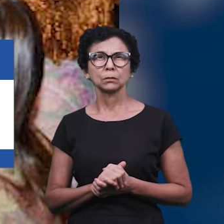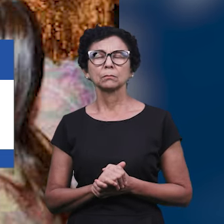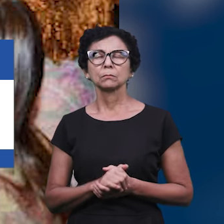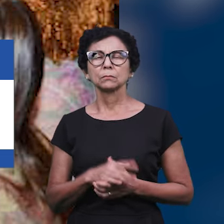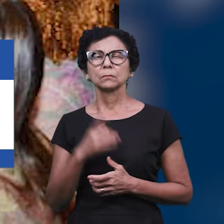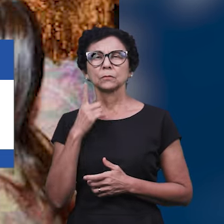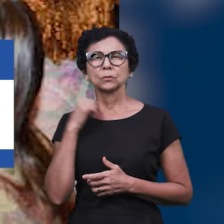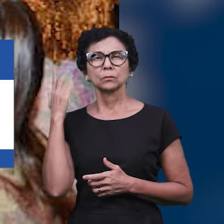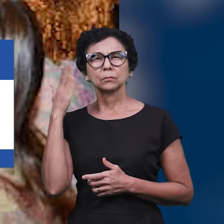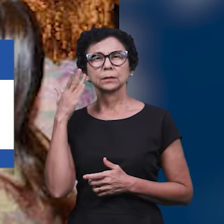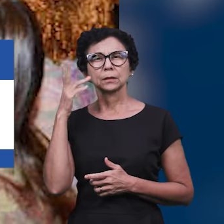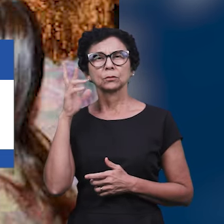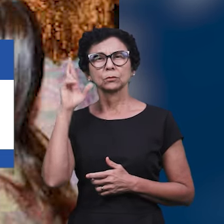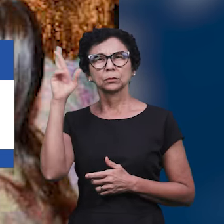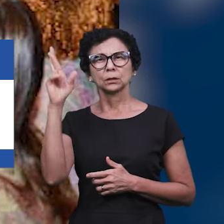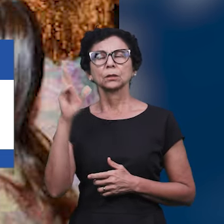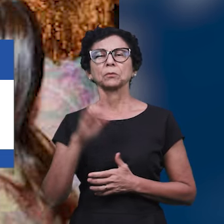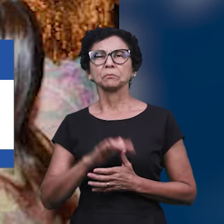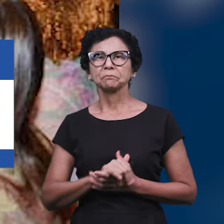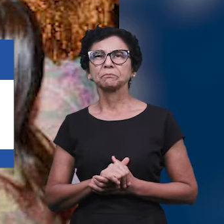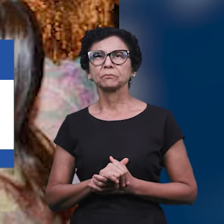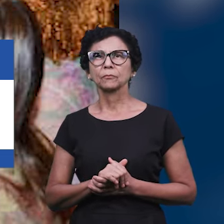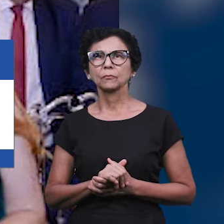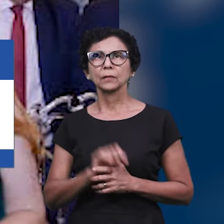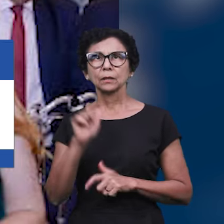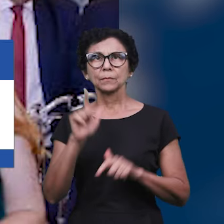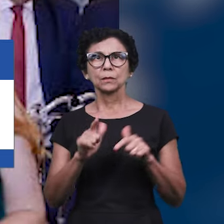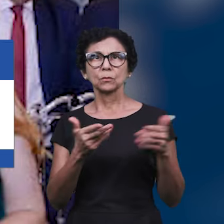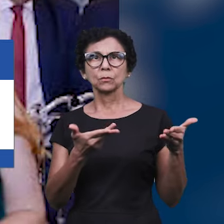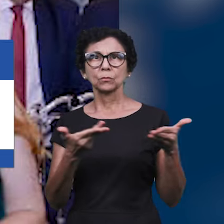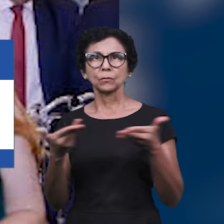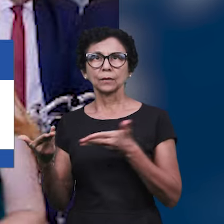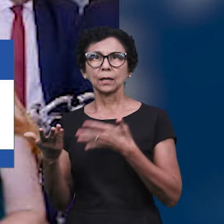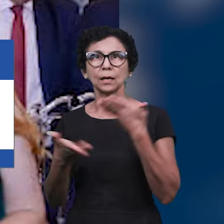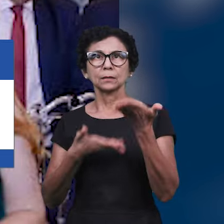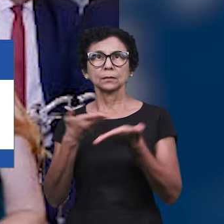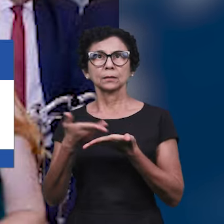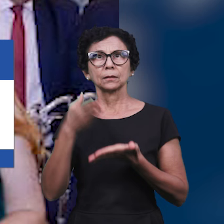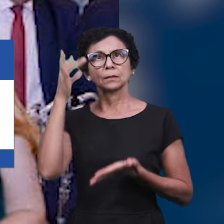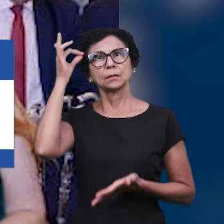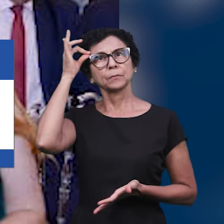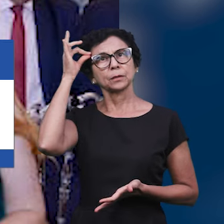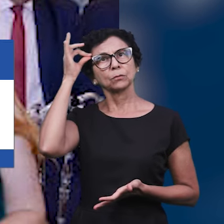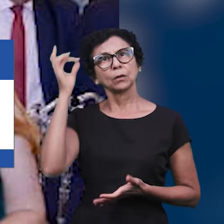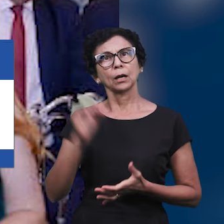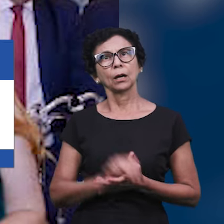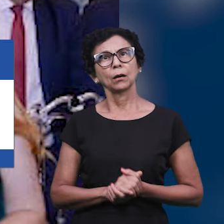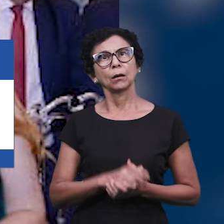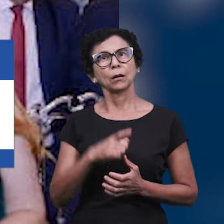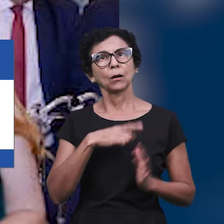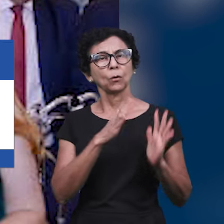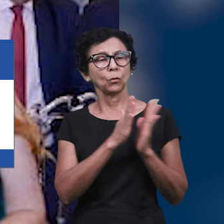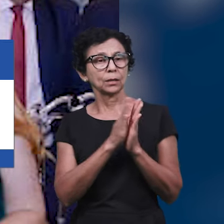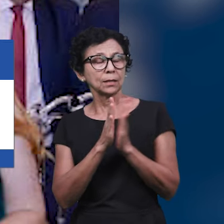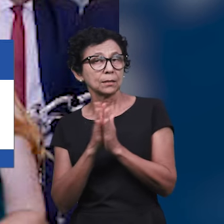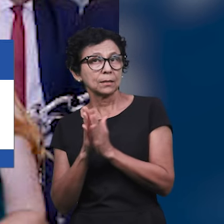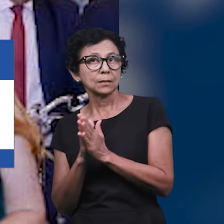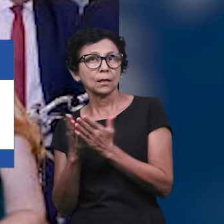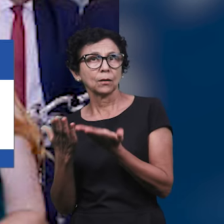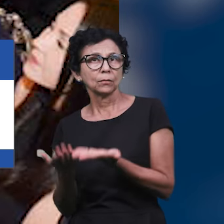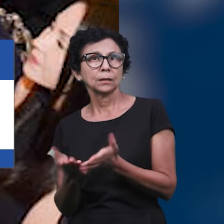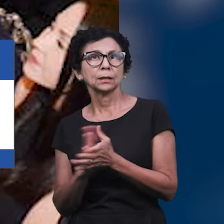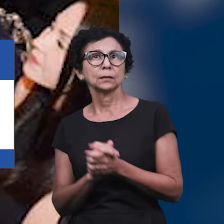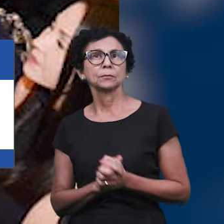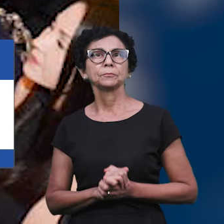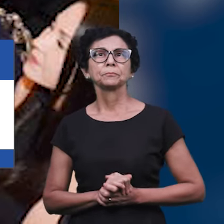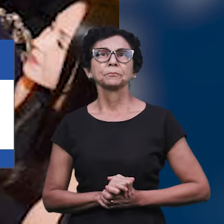falar do Senhor. Inclusive, os convidados ali receberam uma assistência espiritual de oração, conforme manifestaram ali